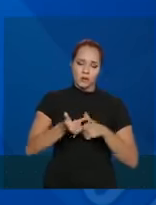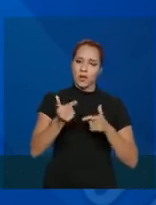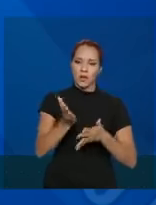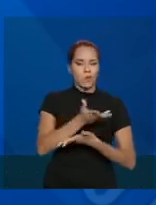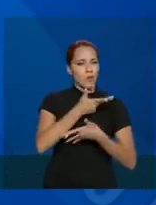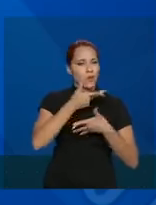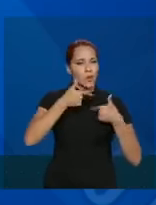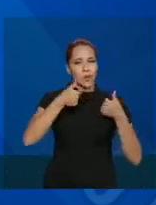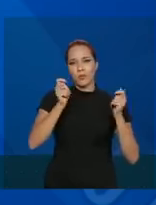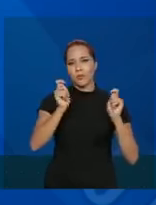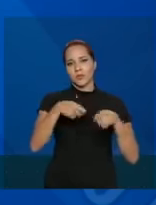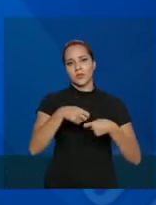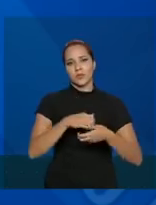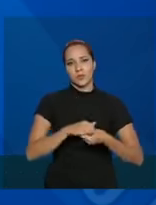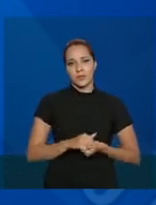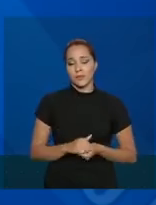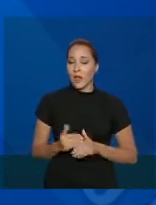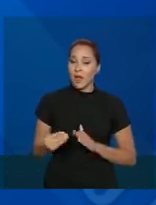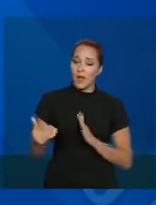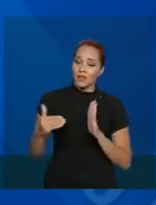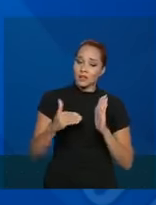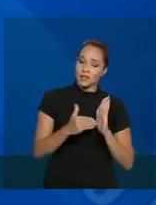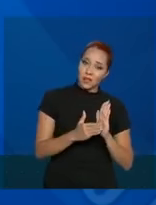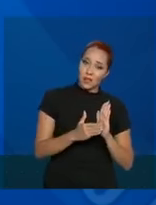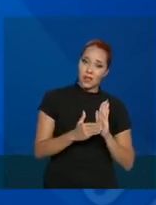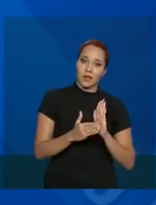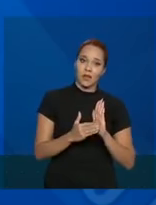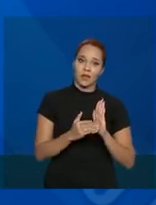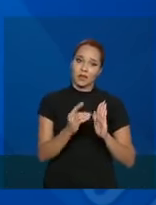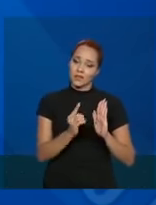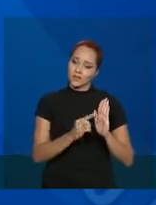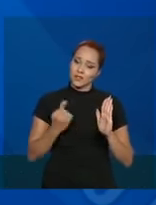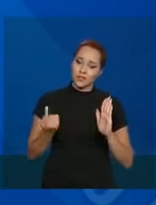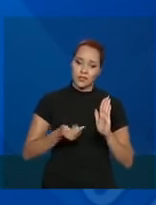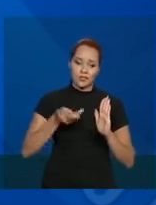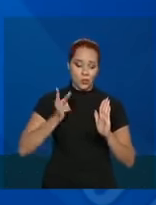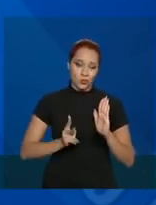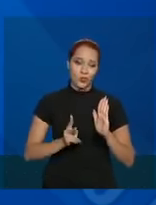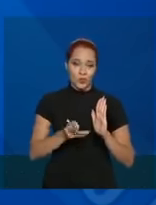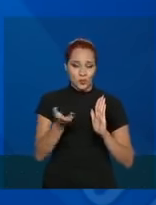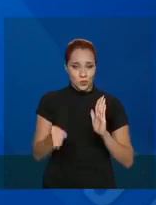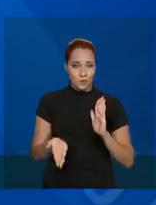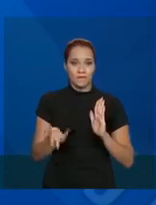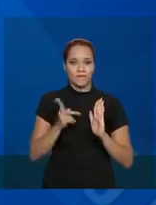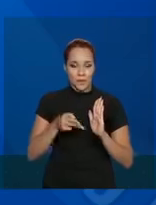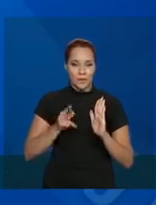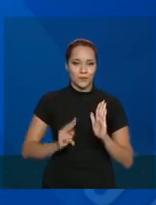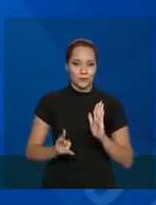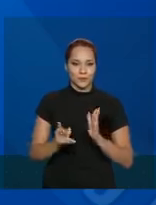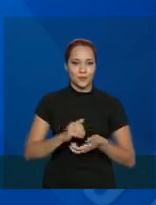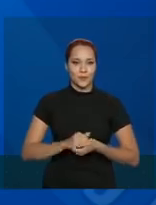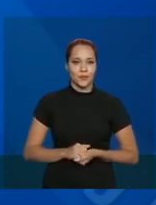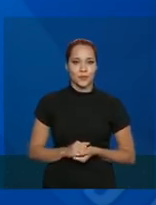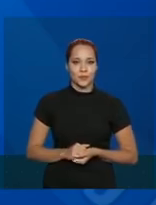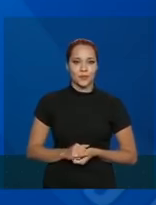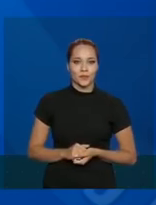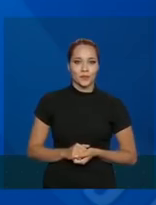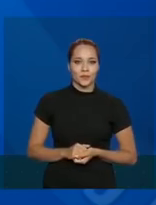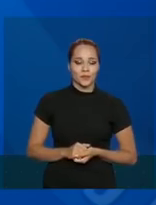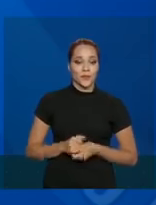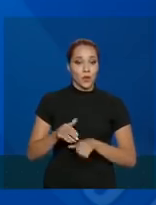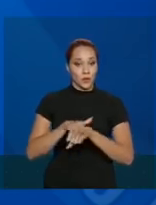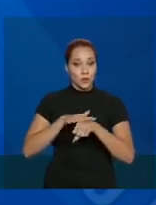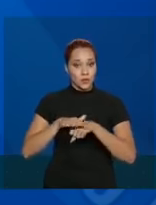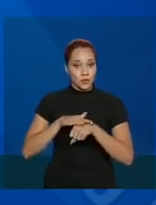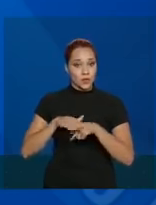maneira possível até que nós não estejamos, até enquanto nós estivermos lá, nós vamos dar seguimento. Eu conversei